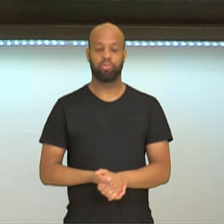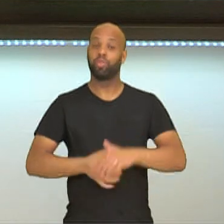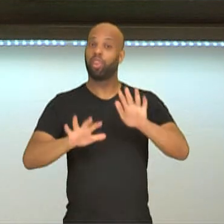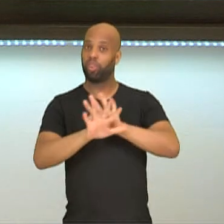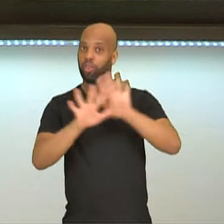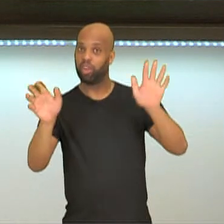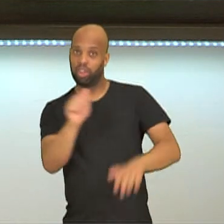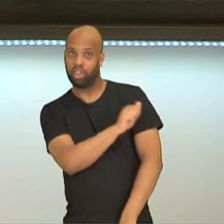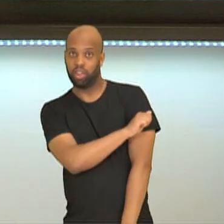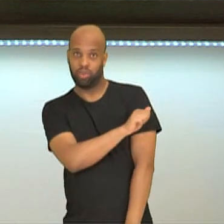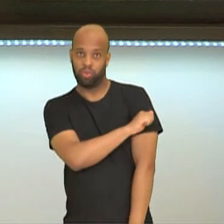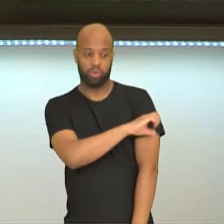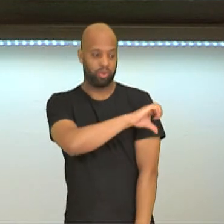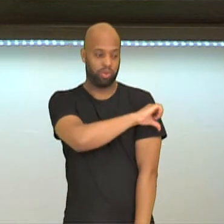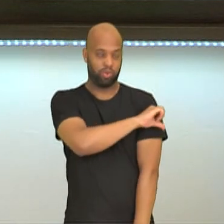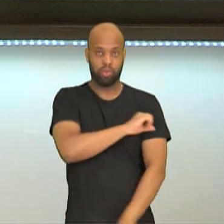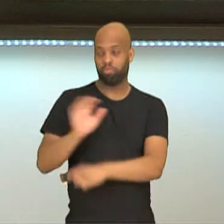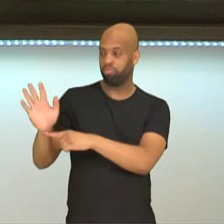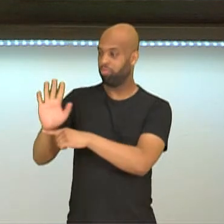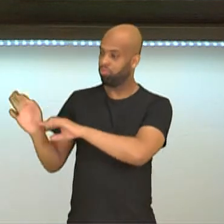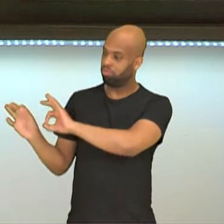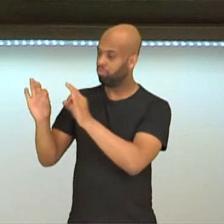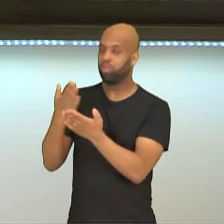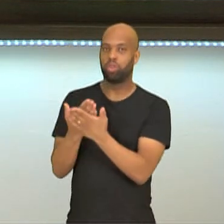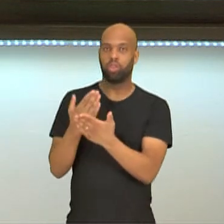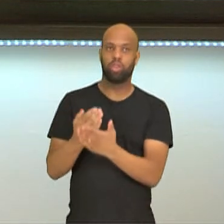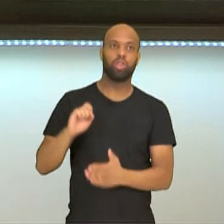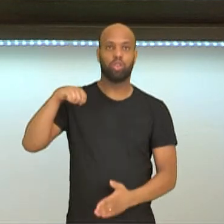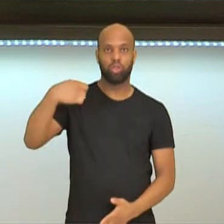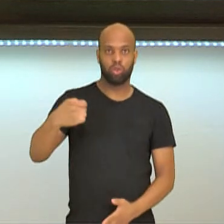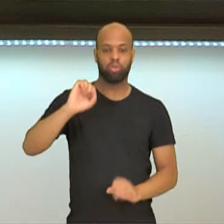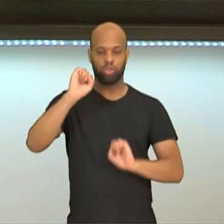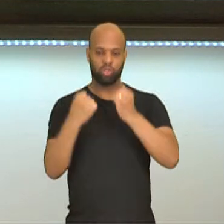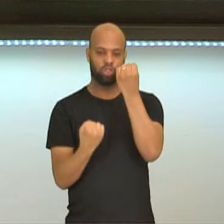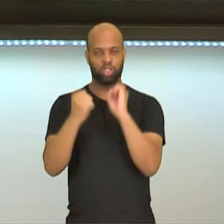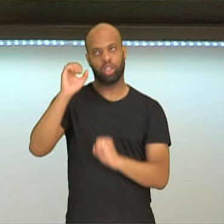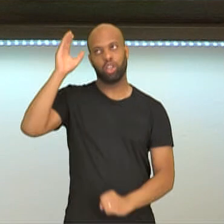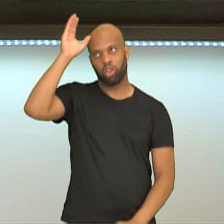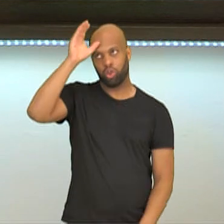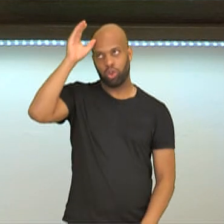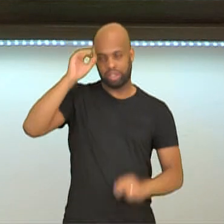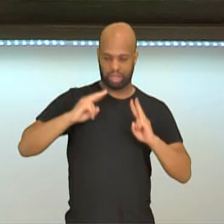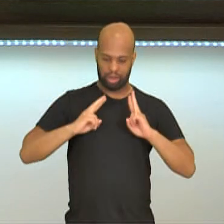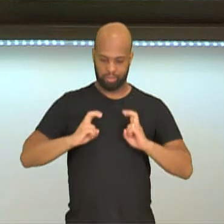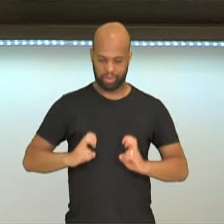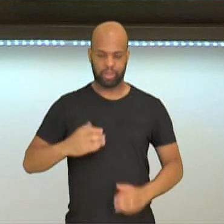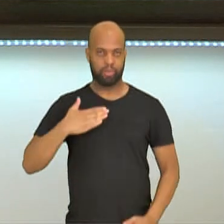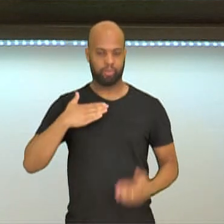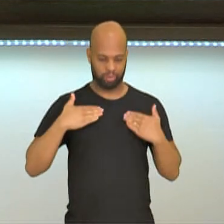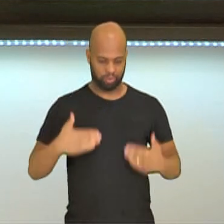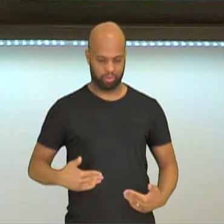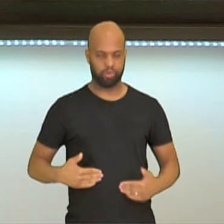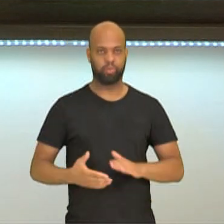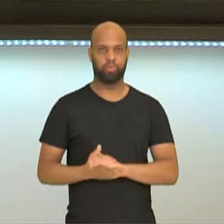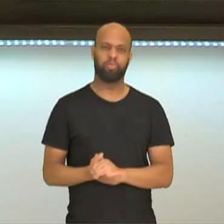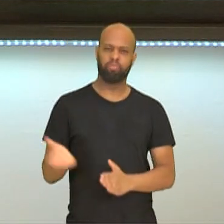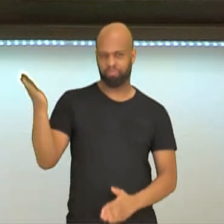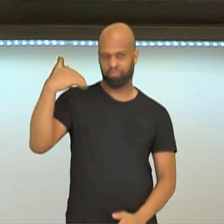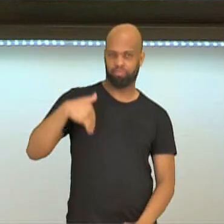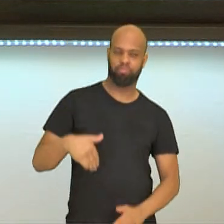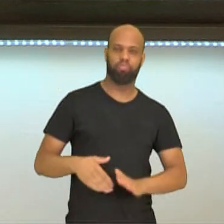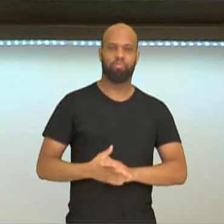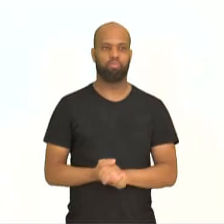Olá, estudantes do nono ano! Neste vídeo nós vamos falar sobre as ginásticas de conscientização corporal. Me acompanha no slide.